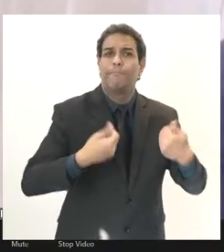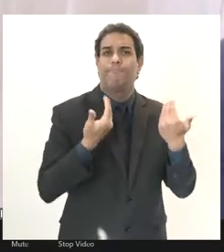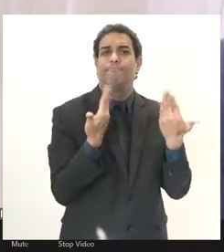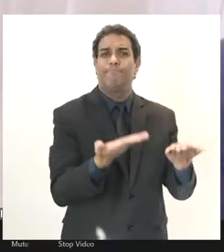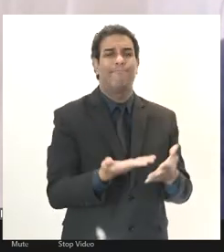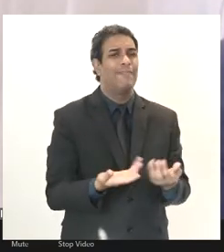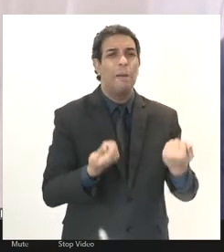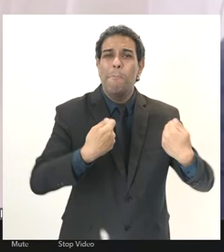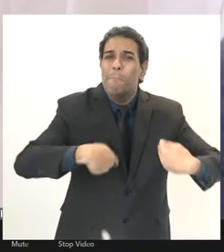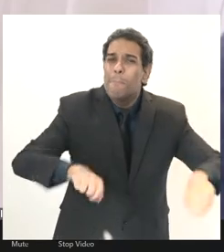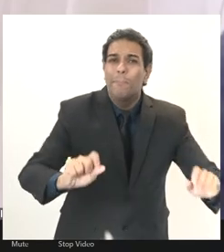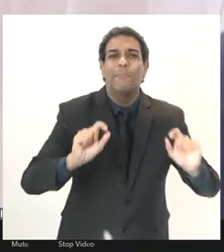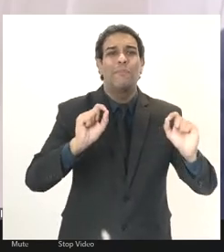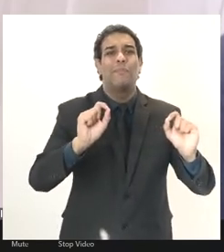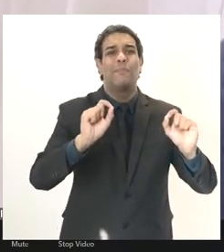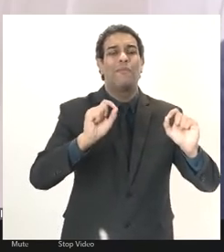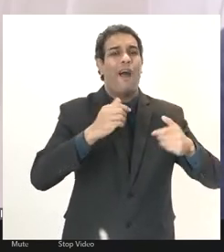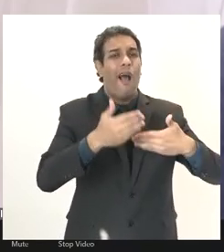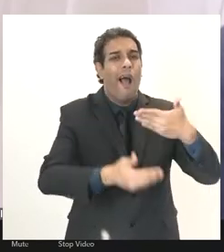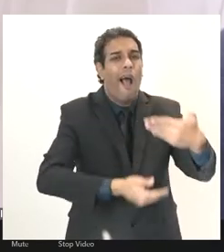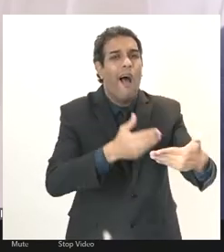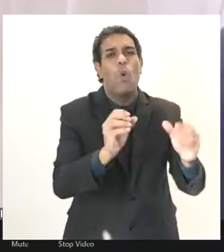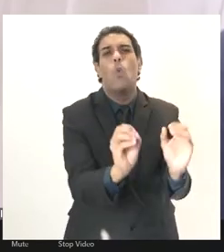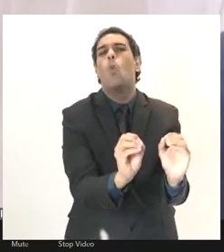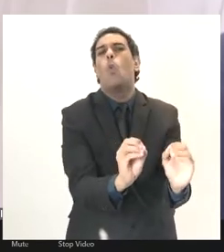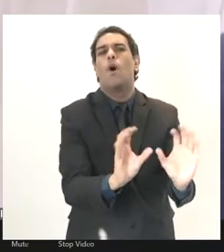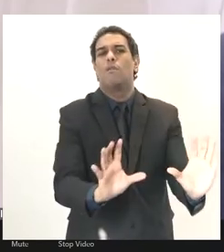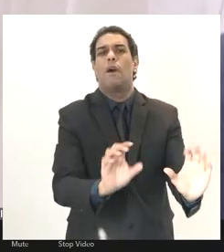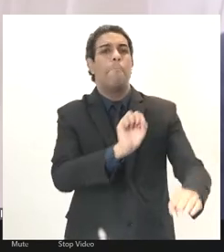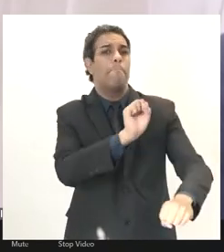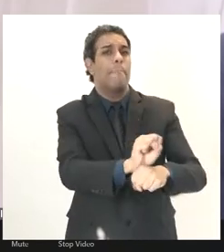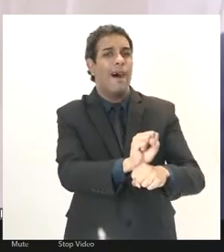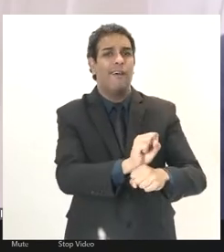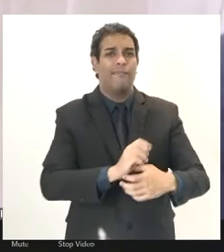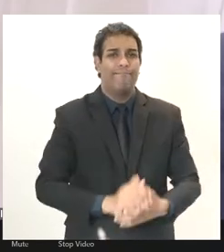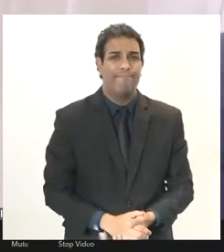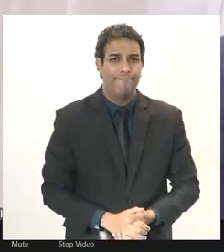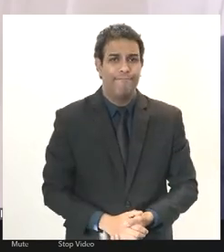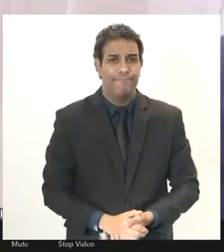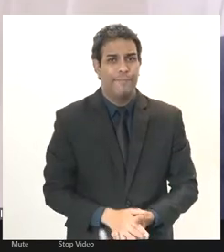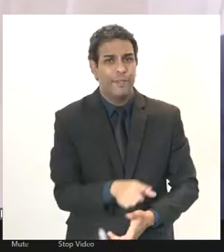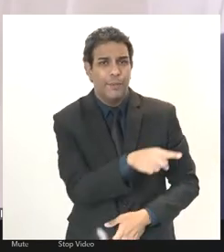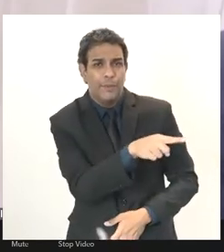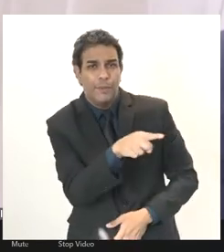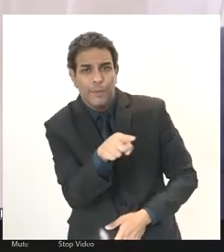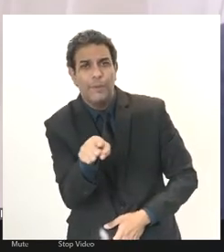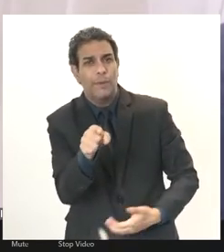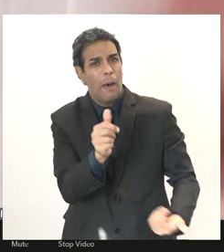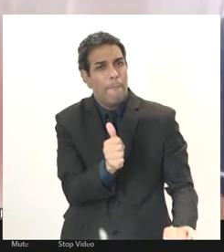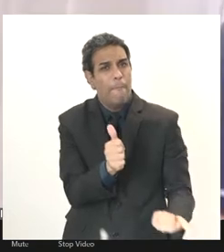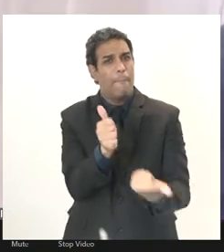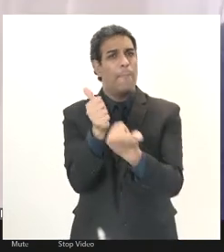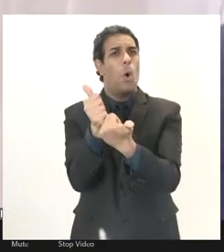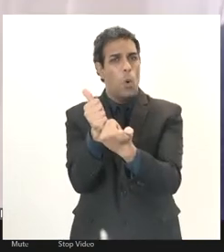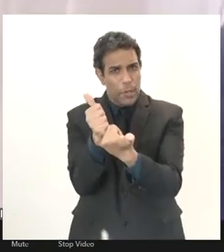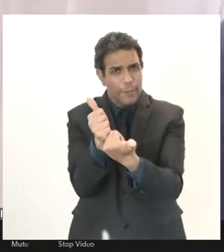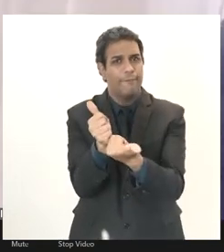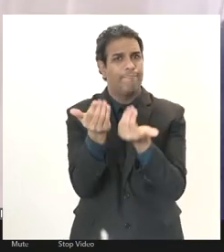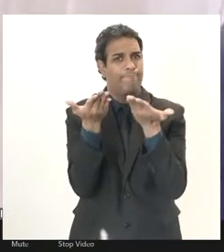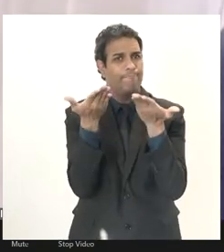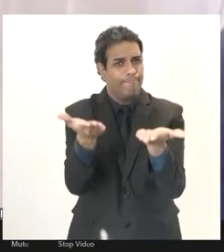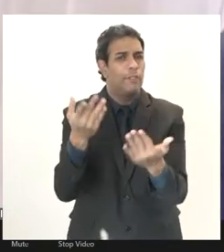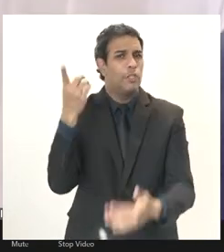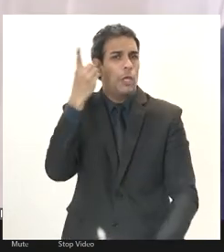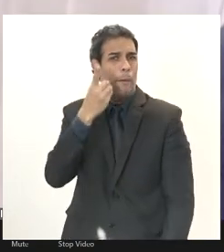ela não merece ir pra frente com isso a gente conta com o apoio dos